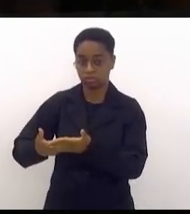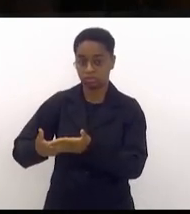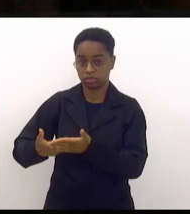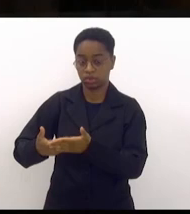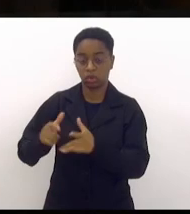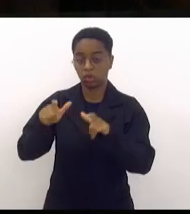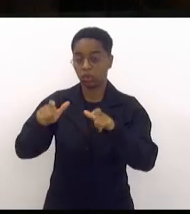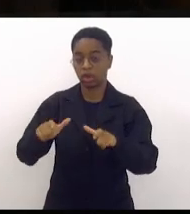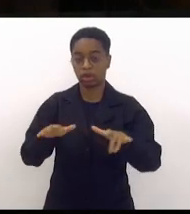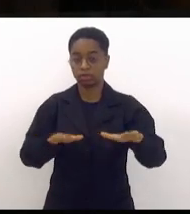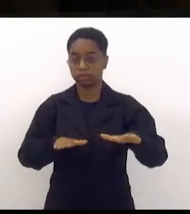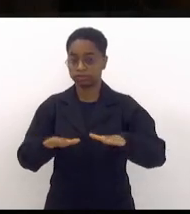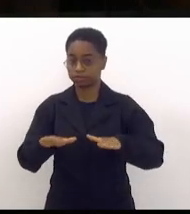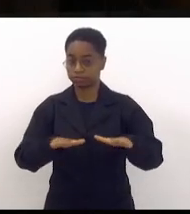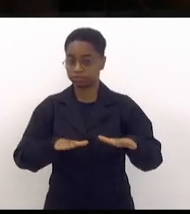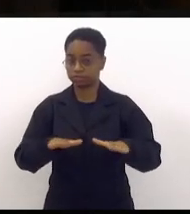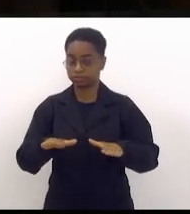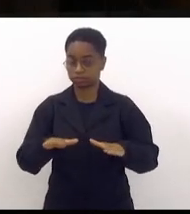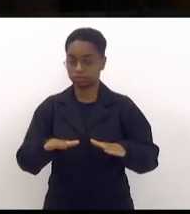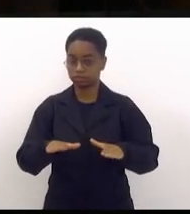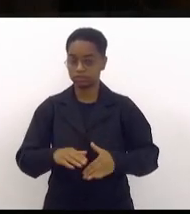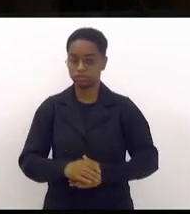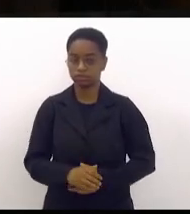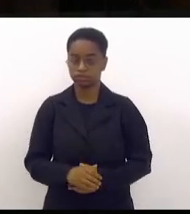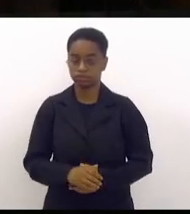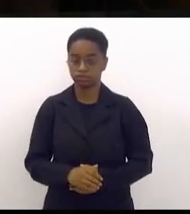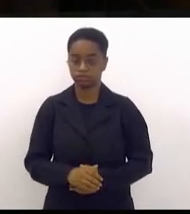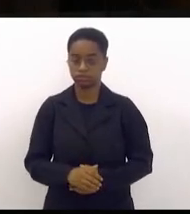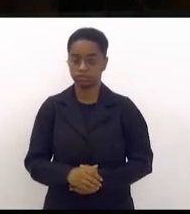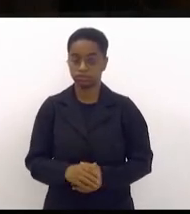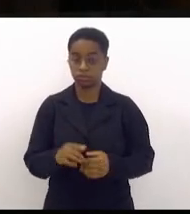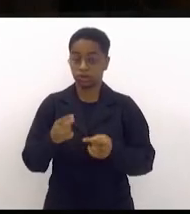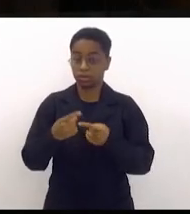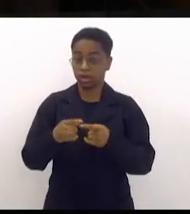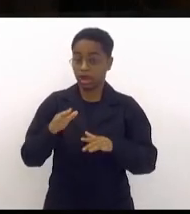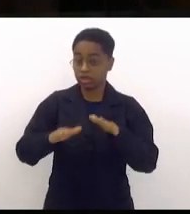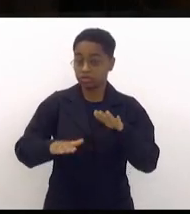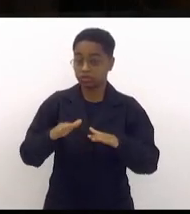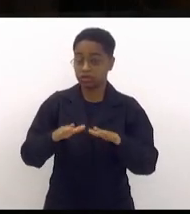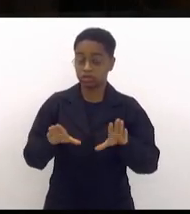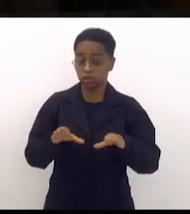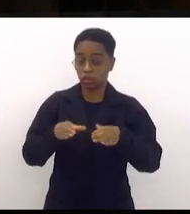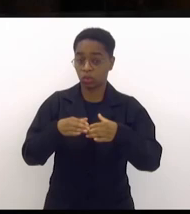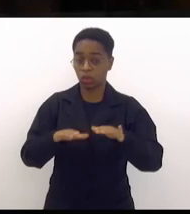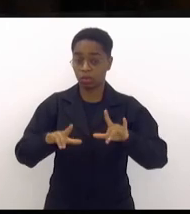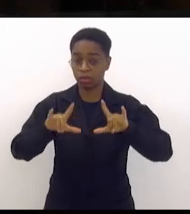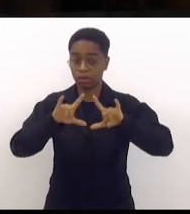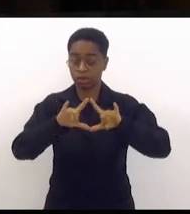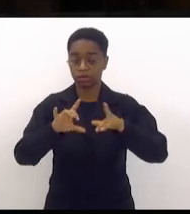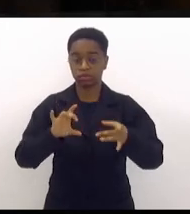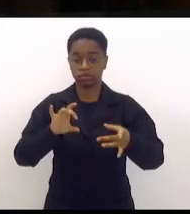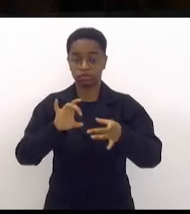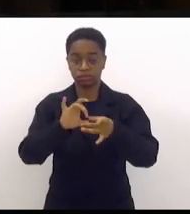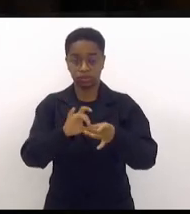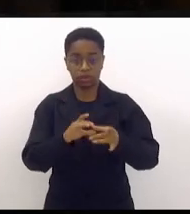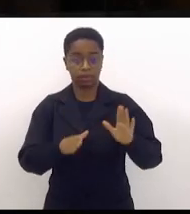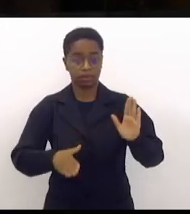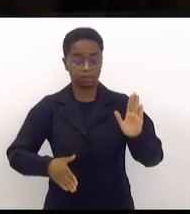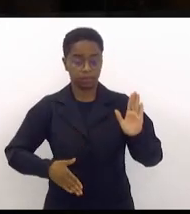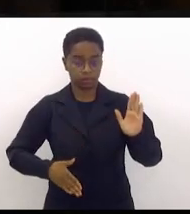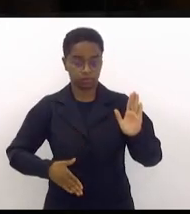Jacarepaguá, que muitas vezes é uma milícia que se alia a uma facção